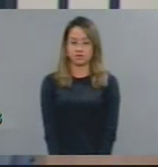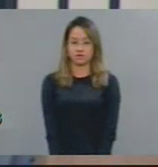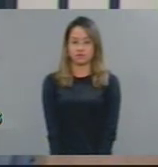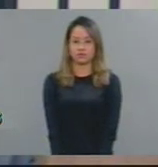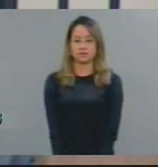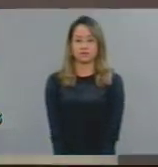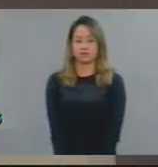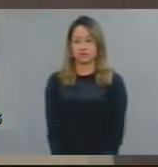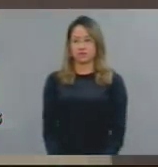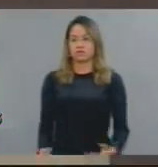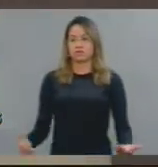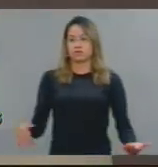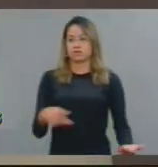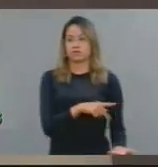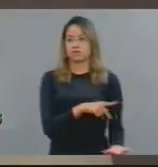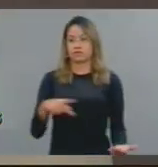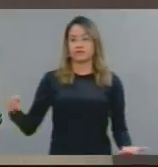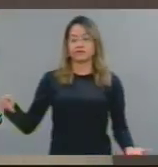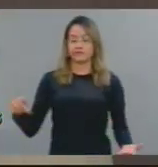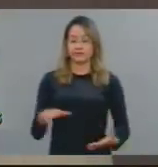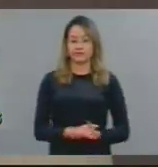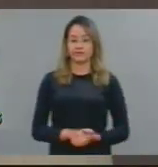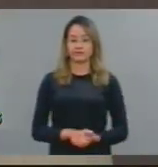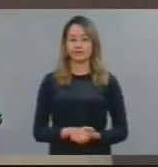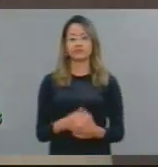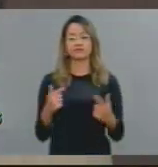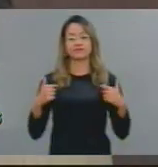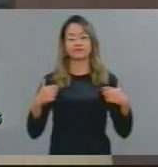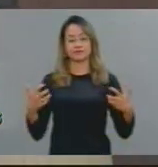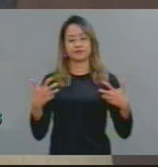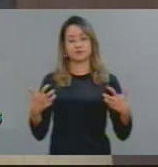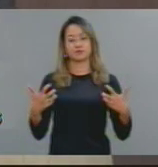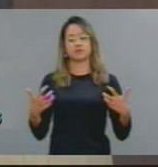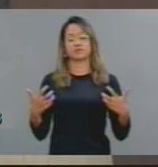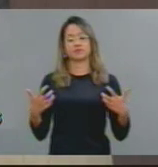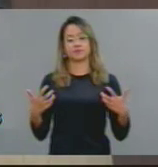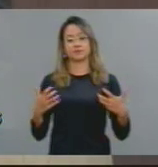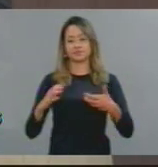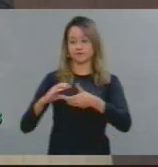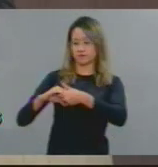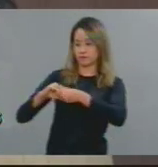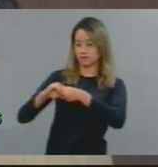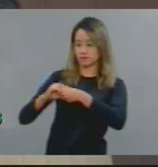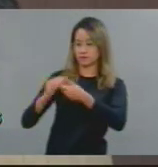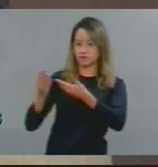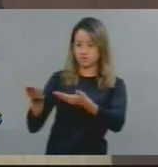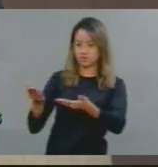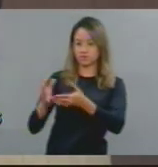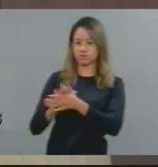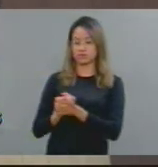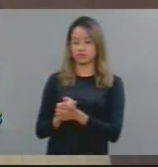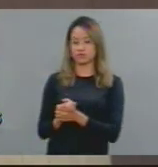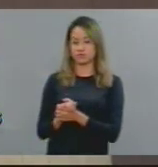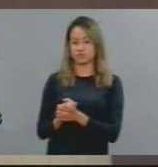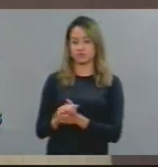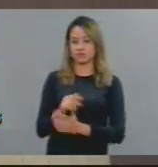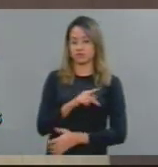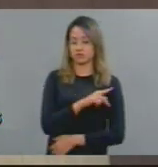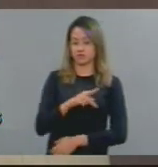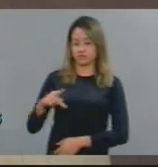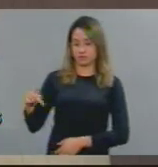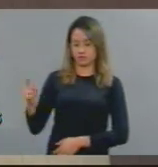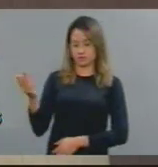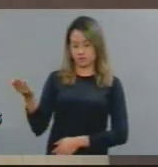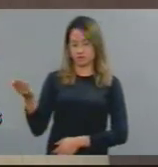Senhoras deputadas, senhores deputados, eu queria aqui, saudando a presidência,